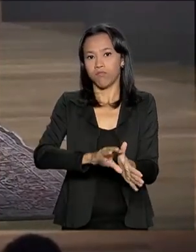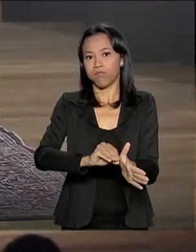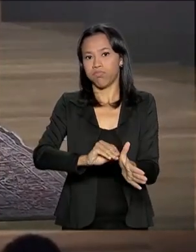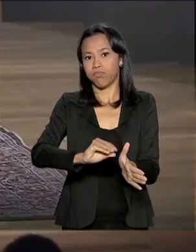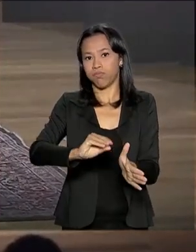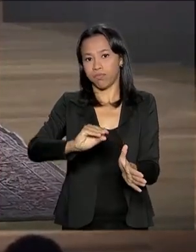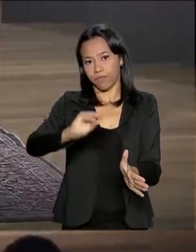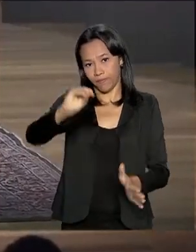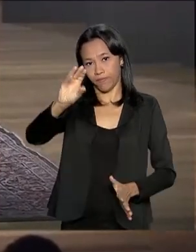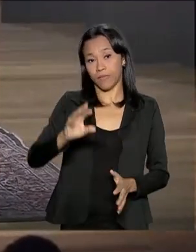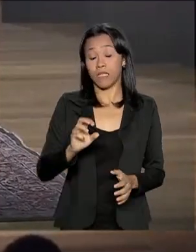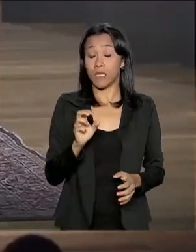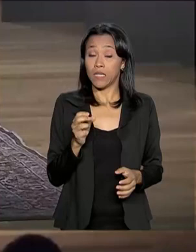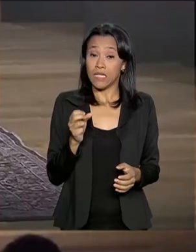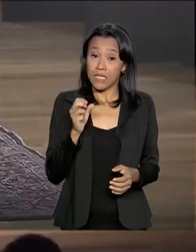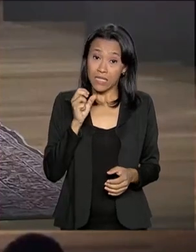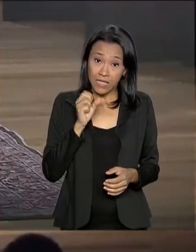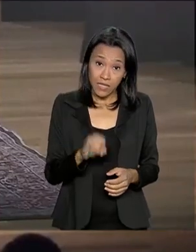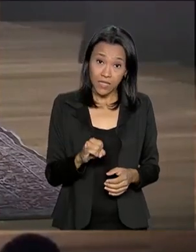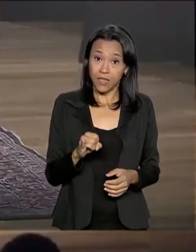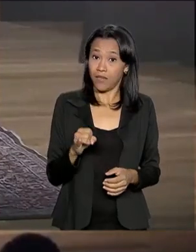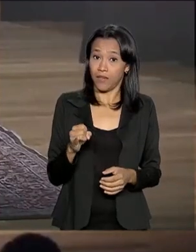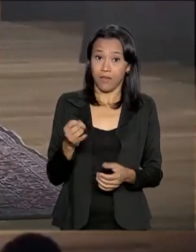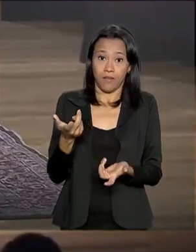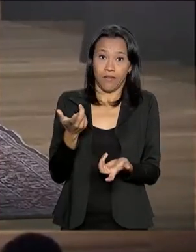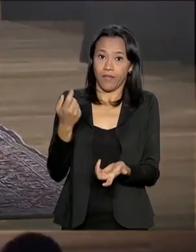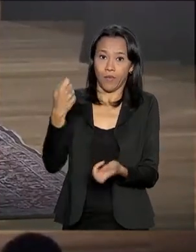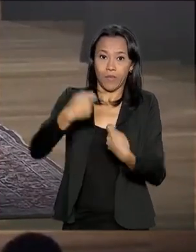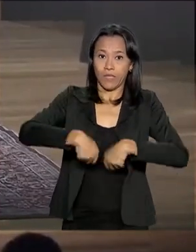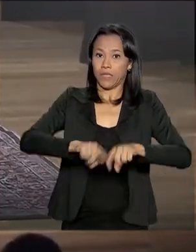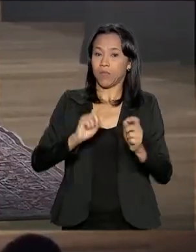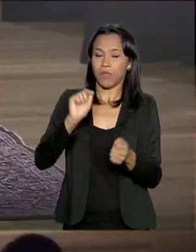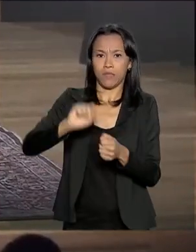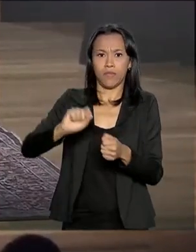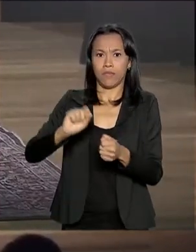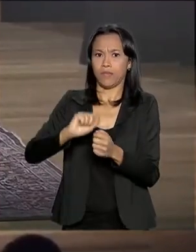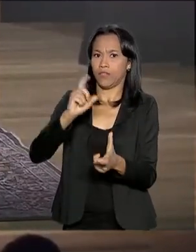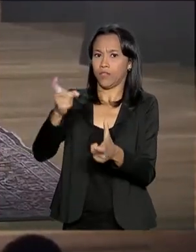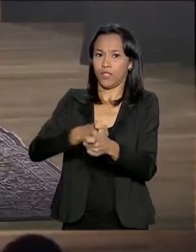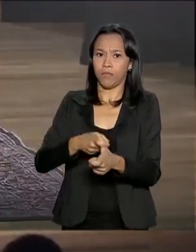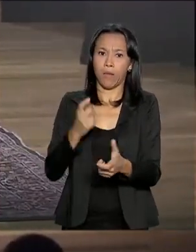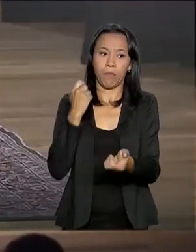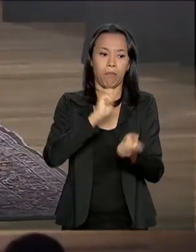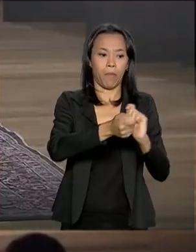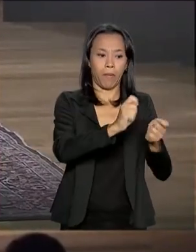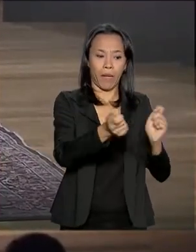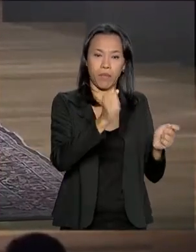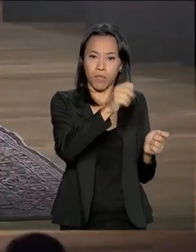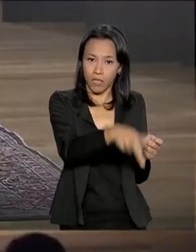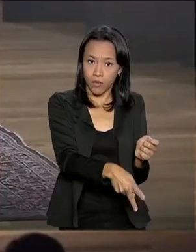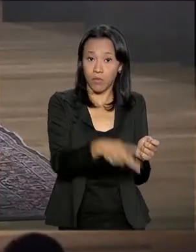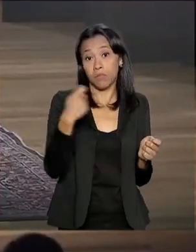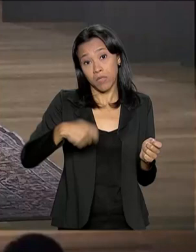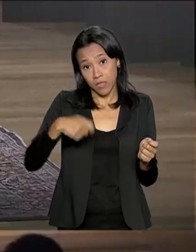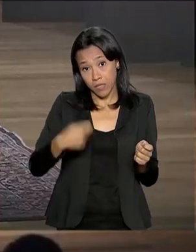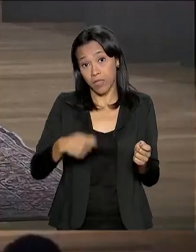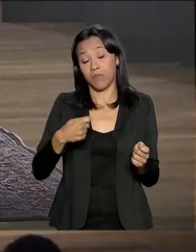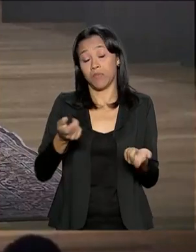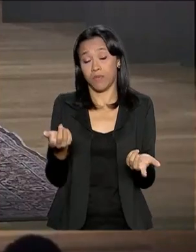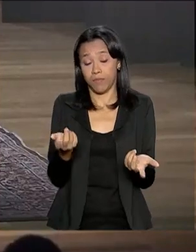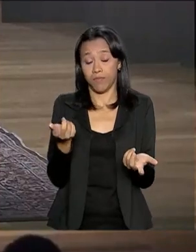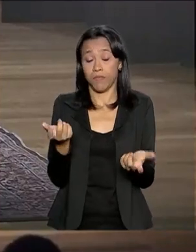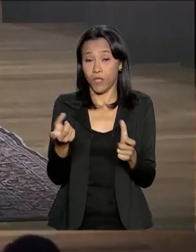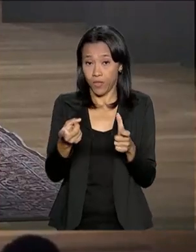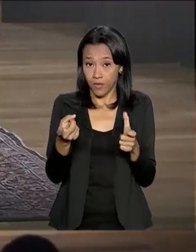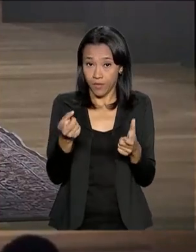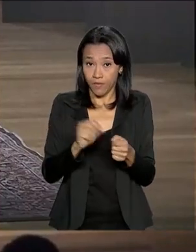se não precisamos fazer dívida para pagar salários ou aposentadorias, precisamos fazer dívida para que